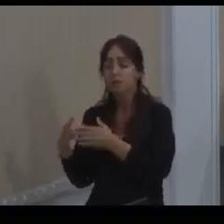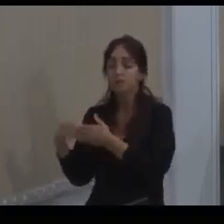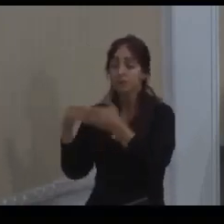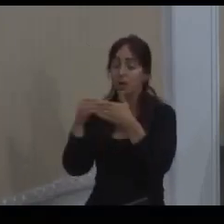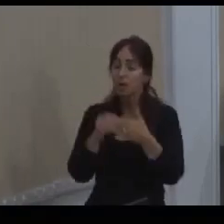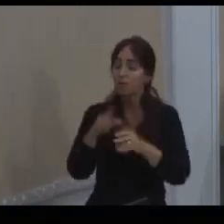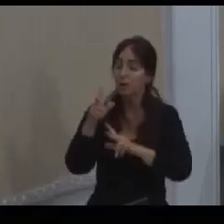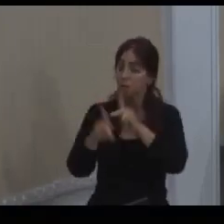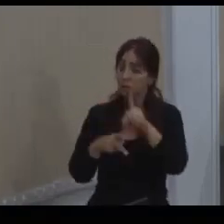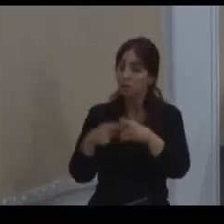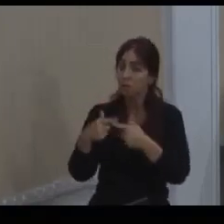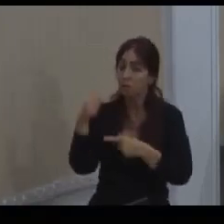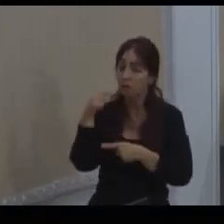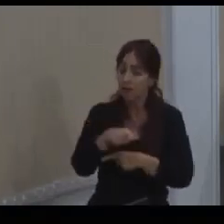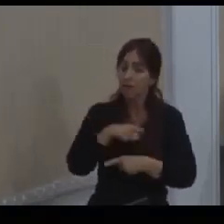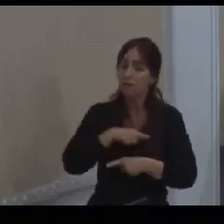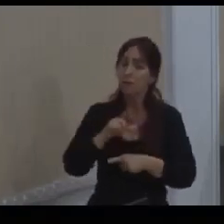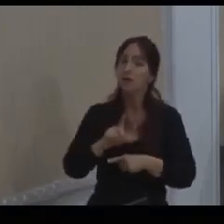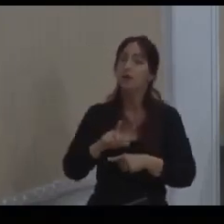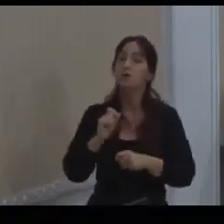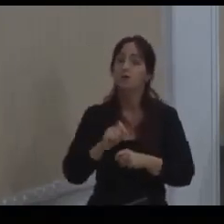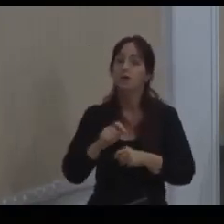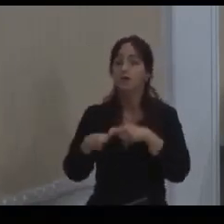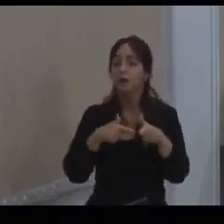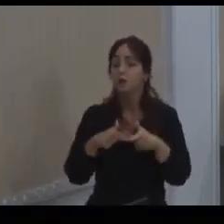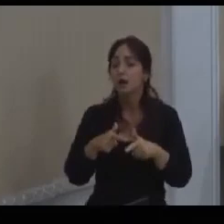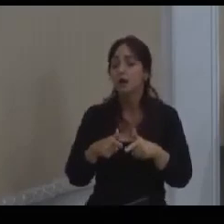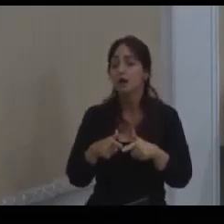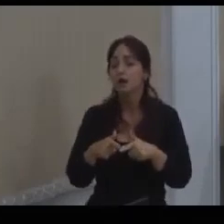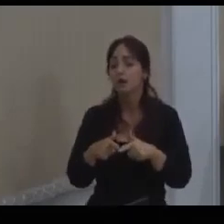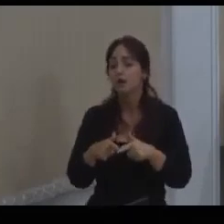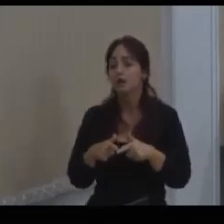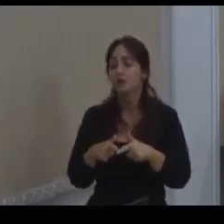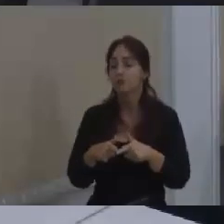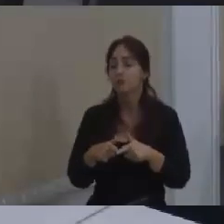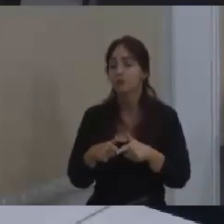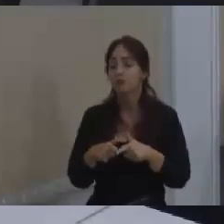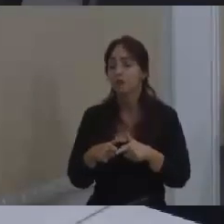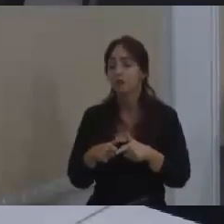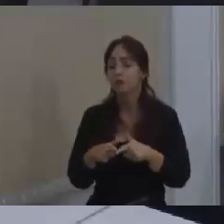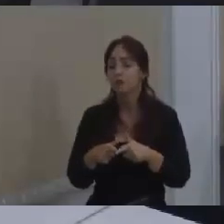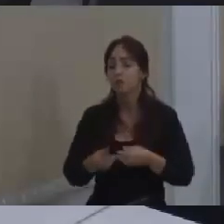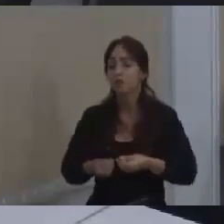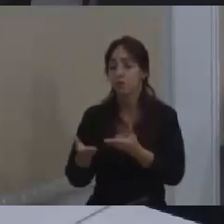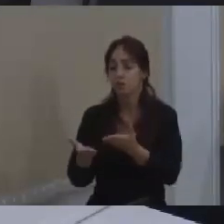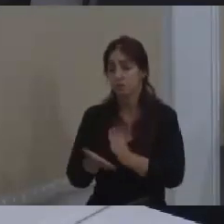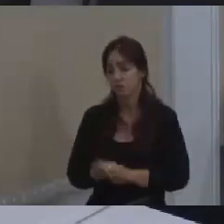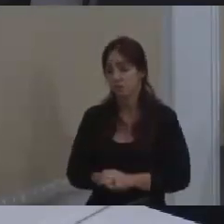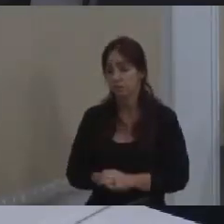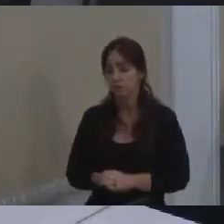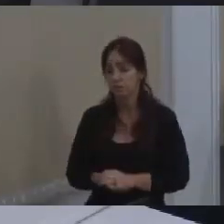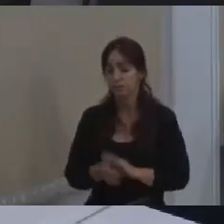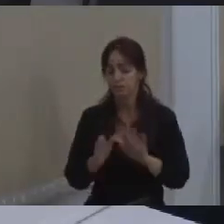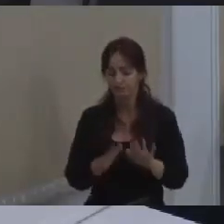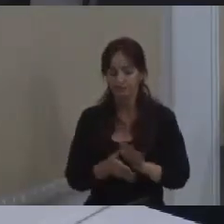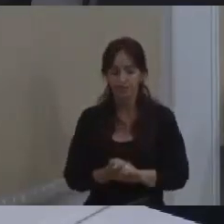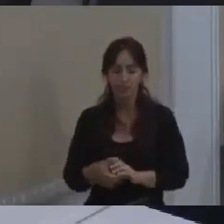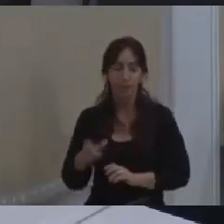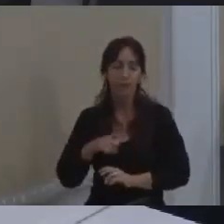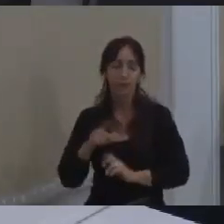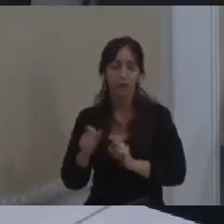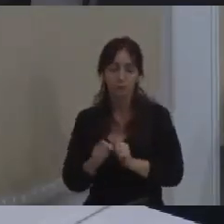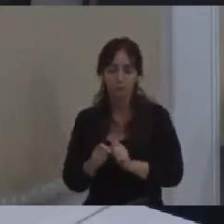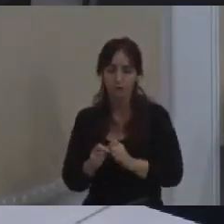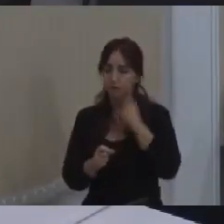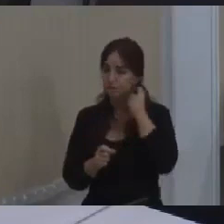serviços são fornecidos. Senhor Cláudio... Isso é correto. Mas pense o seguinte, nós temos ZEIS na Centro-Sul,